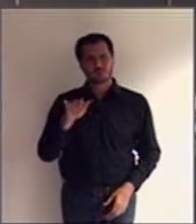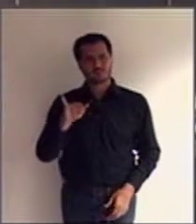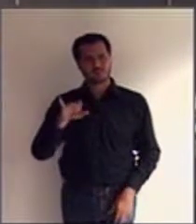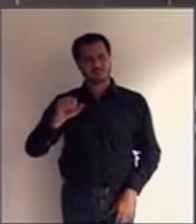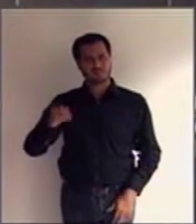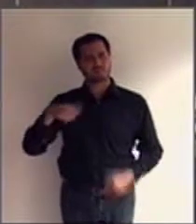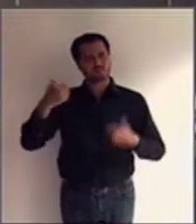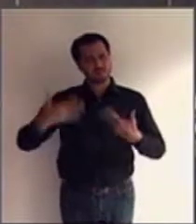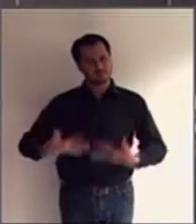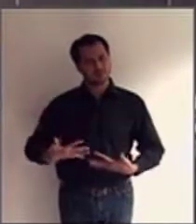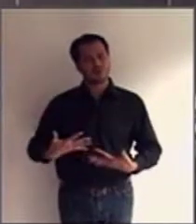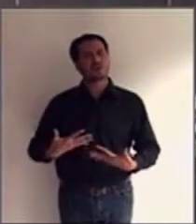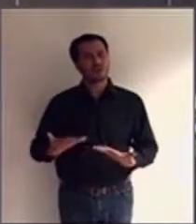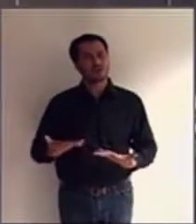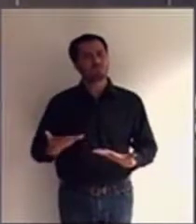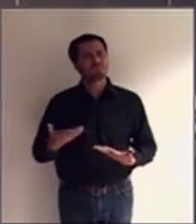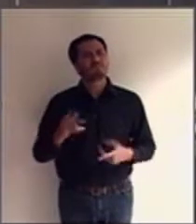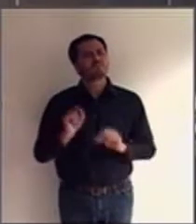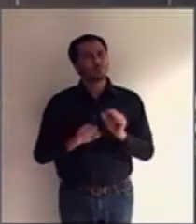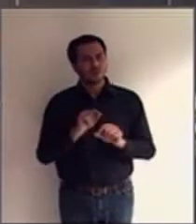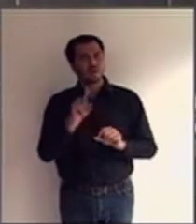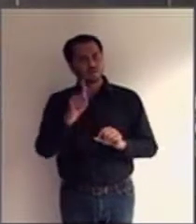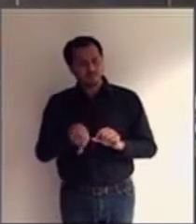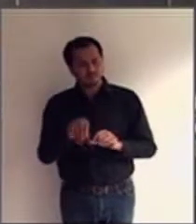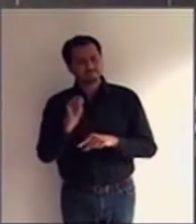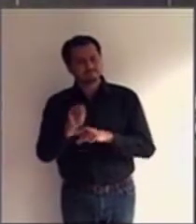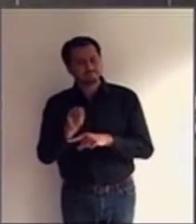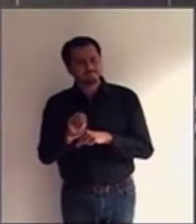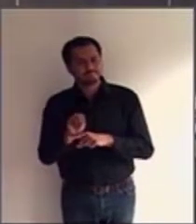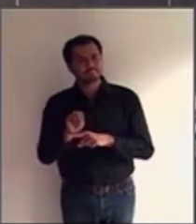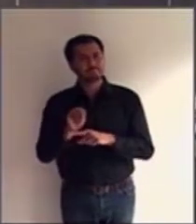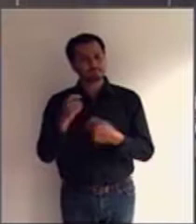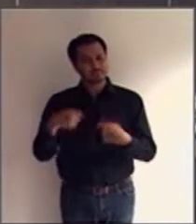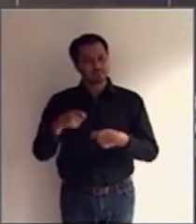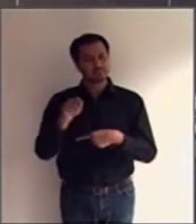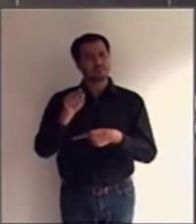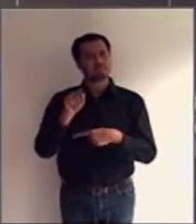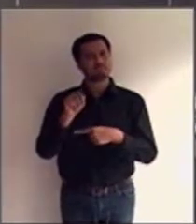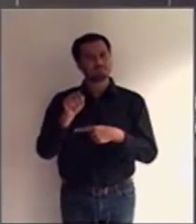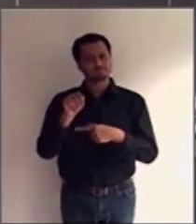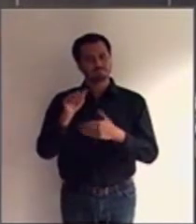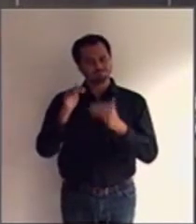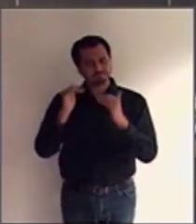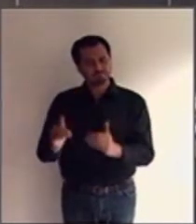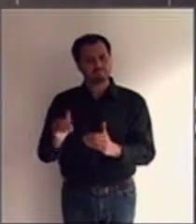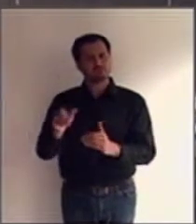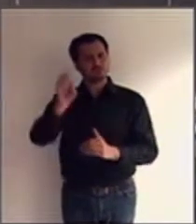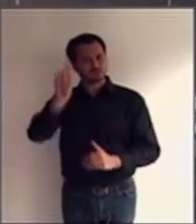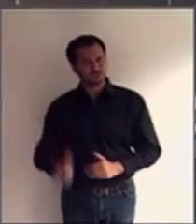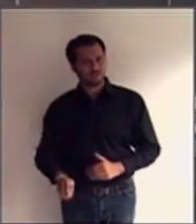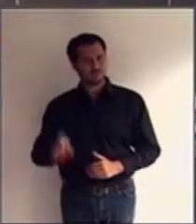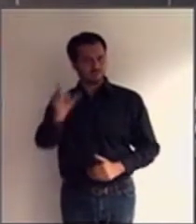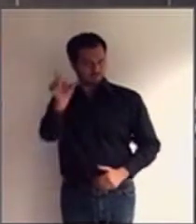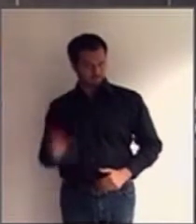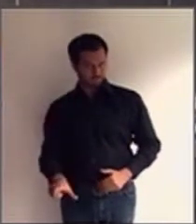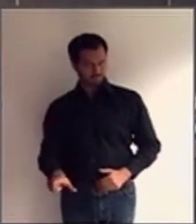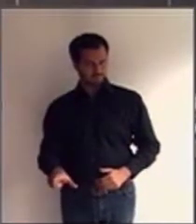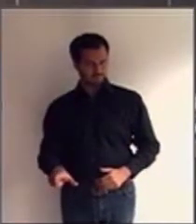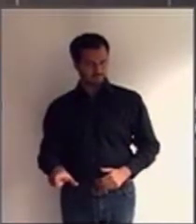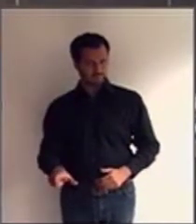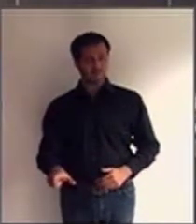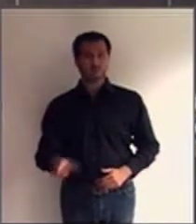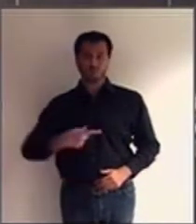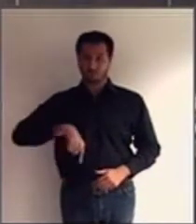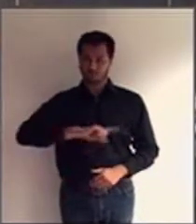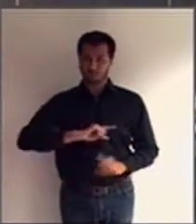tal, ela deve sempre preservar direitos e interesses dos incapazes. Em nosso ordenamento jurídico, o Código